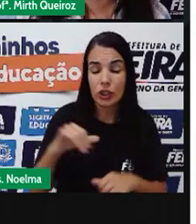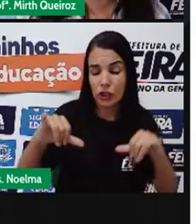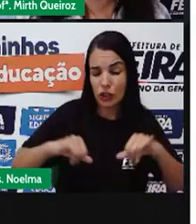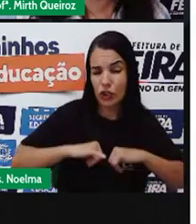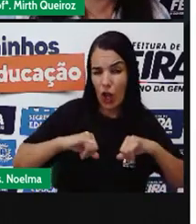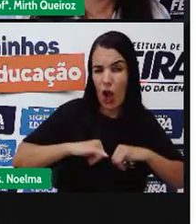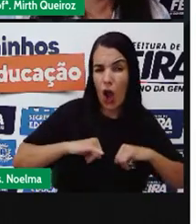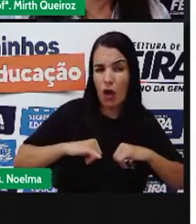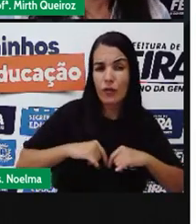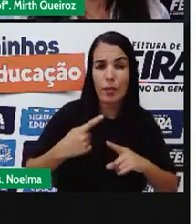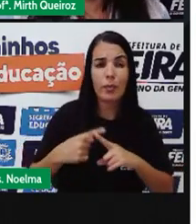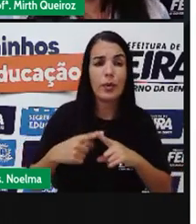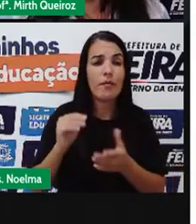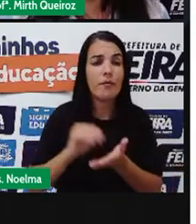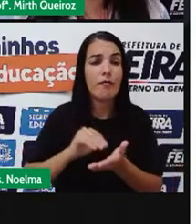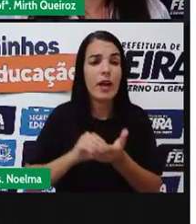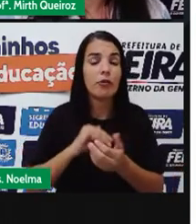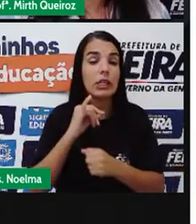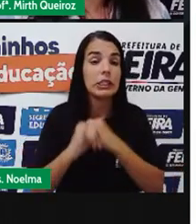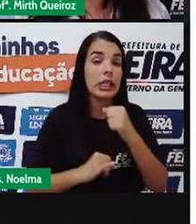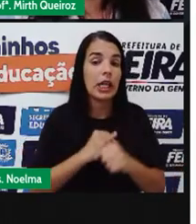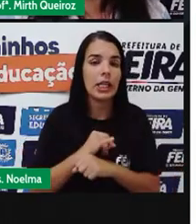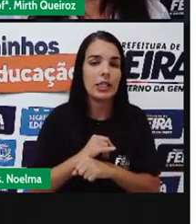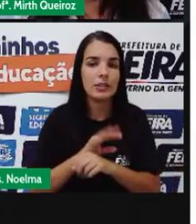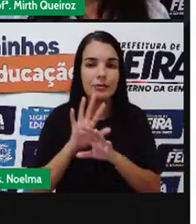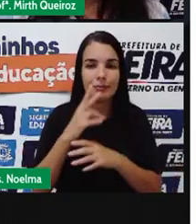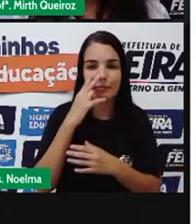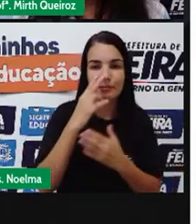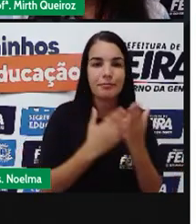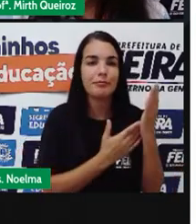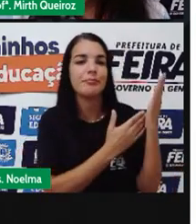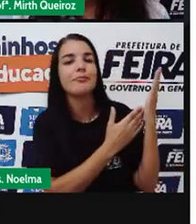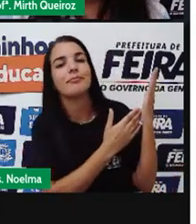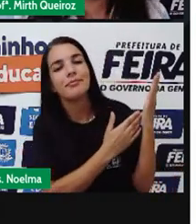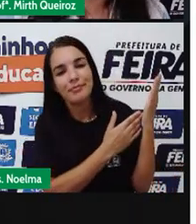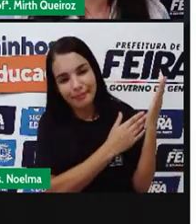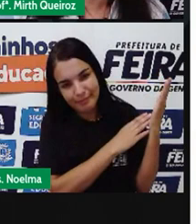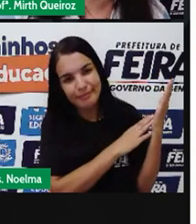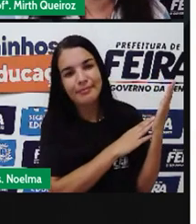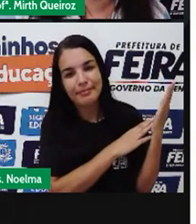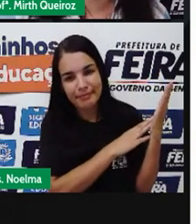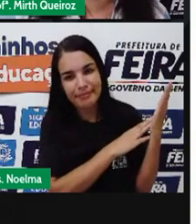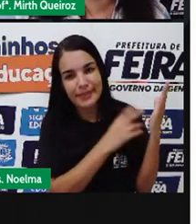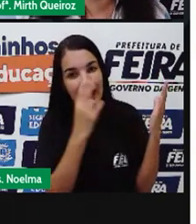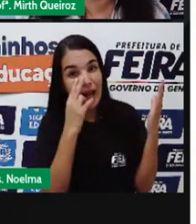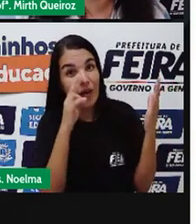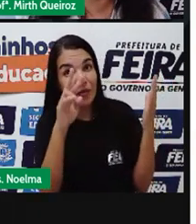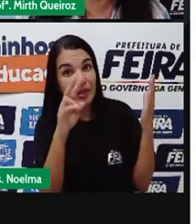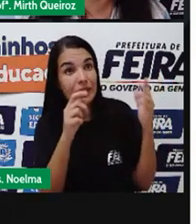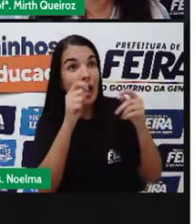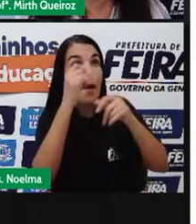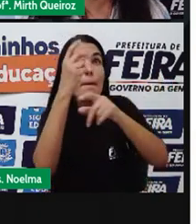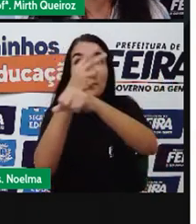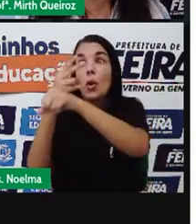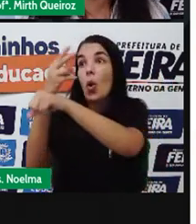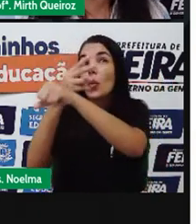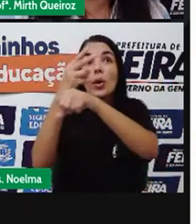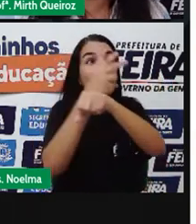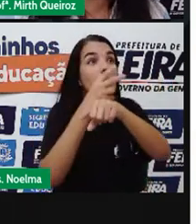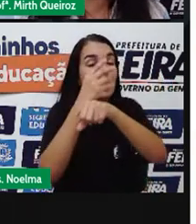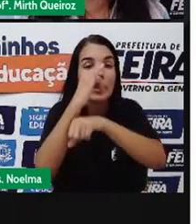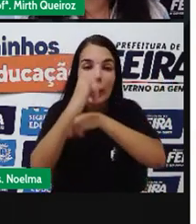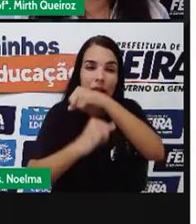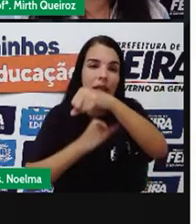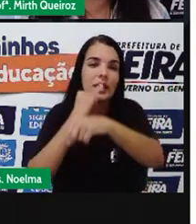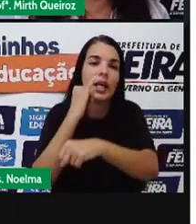estudando Júnior? Calma Estou tentando Achar um final Do Wi-Fi Que é outra Realidade E ficou